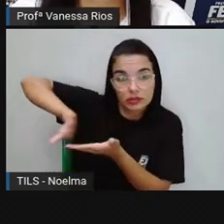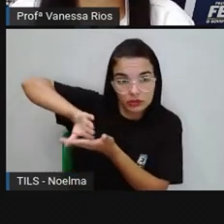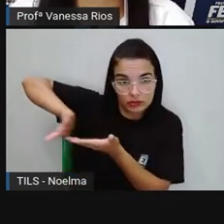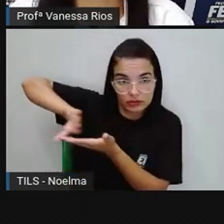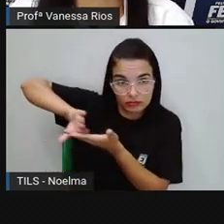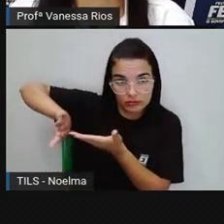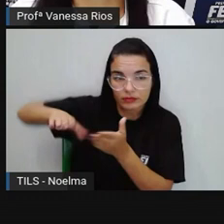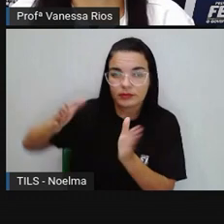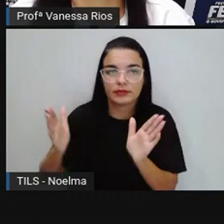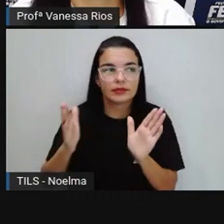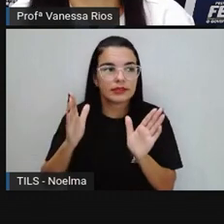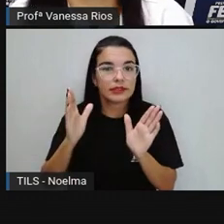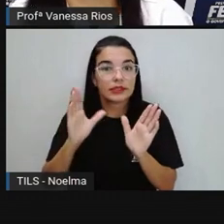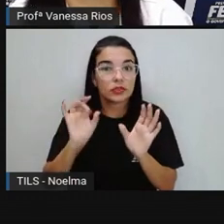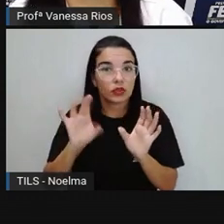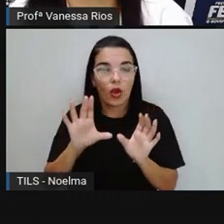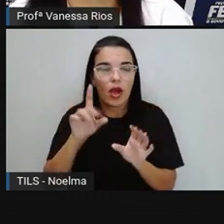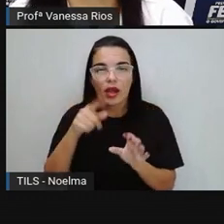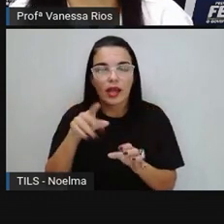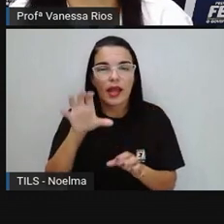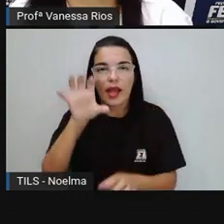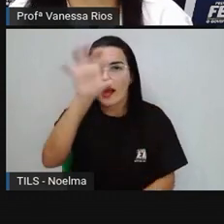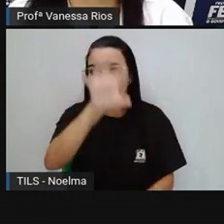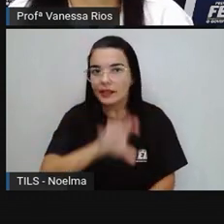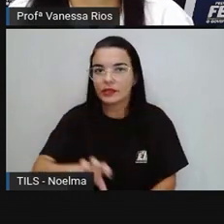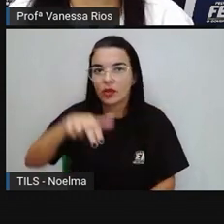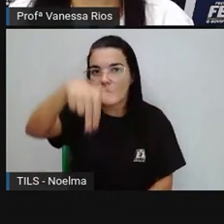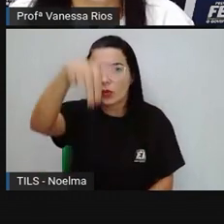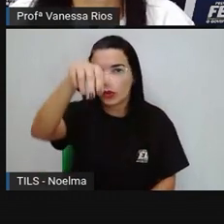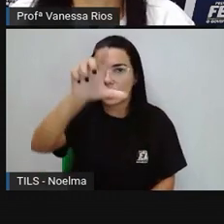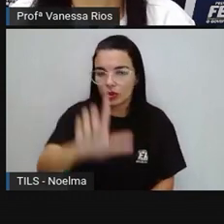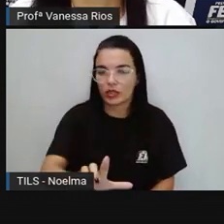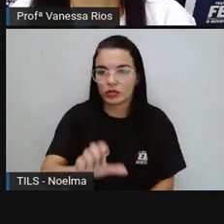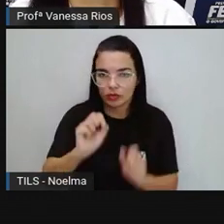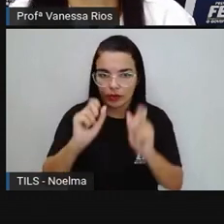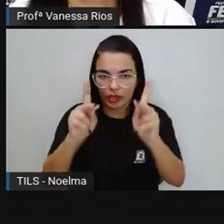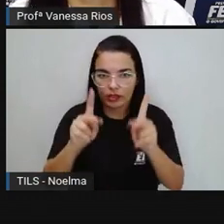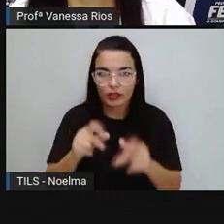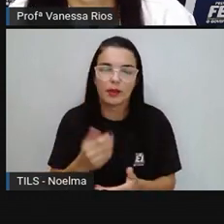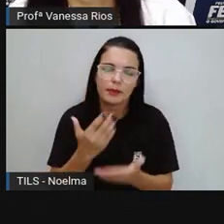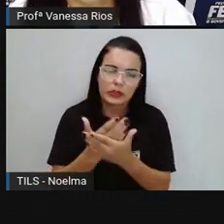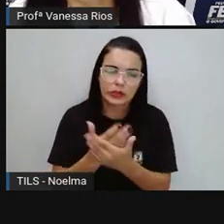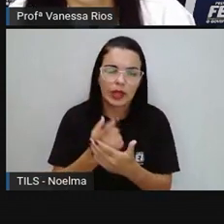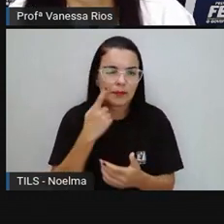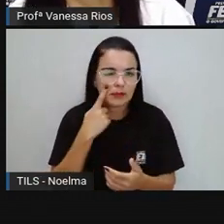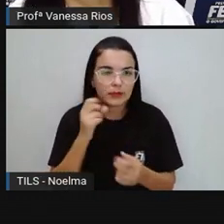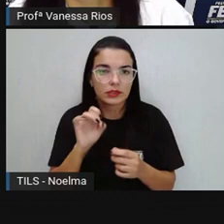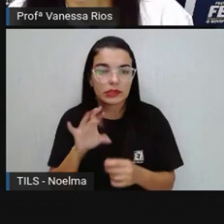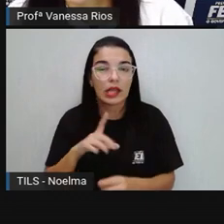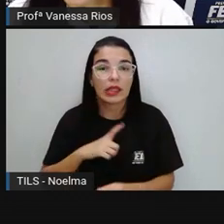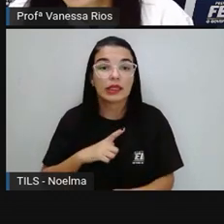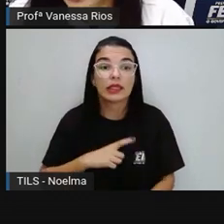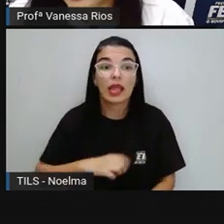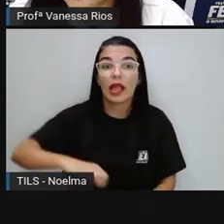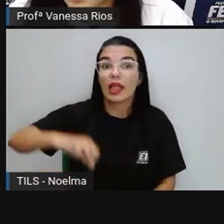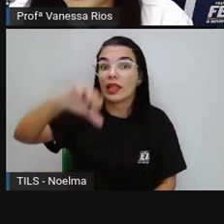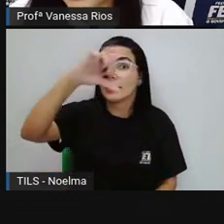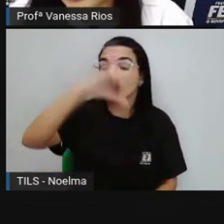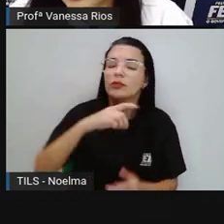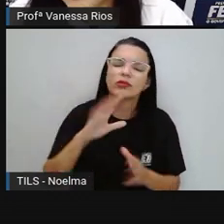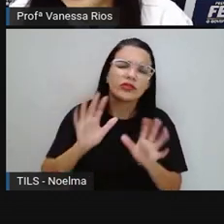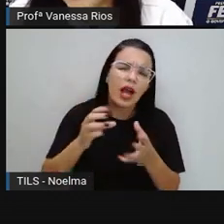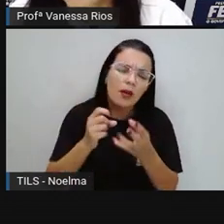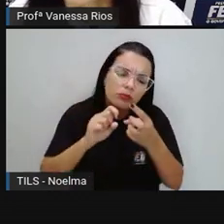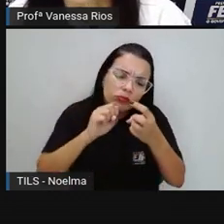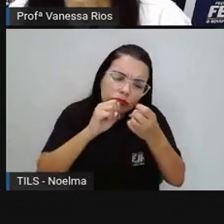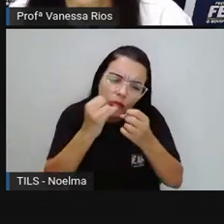território brasileiro, apenas aqui, a região nordeste. Composta aí, por, a gente contou, não foi quando